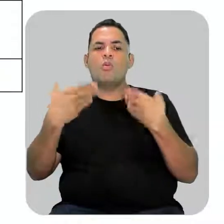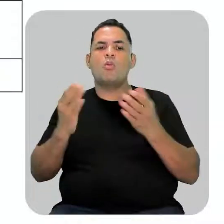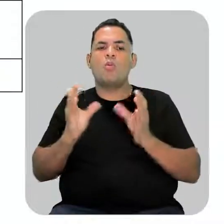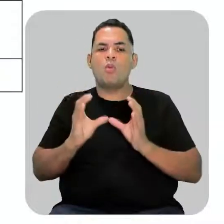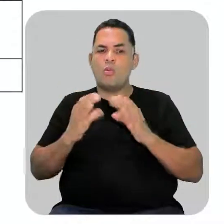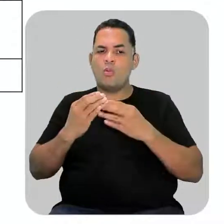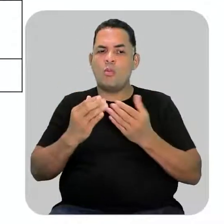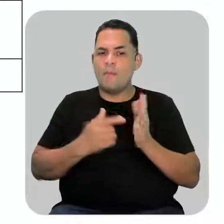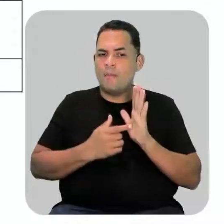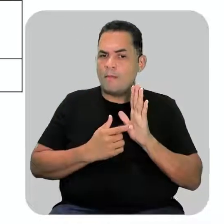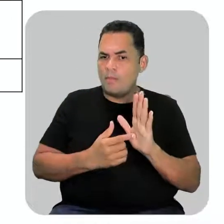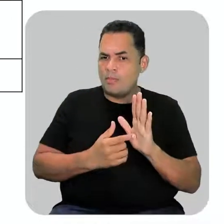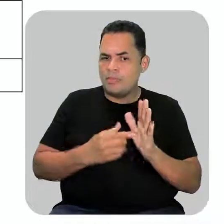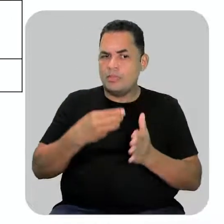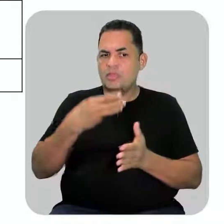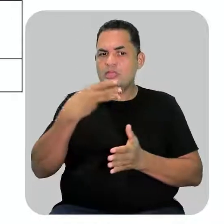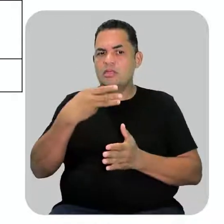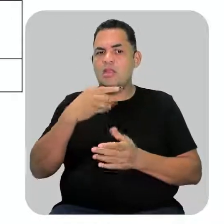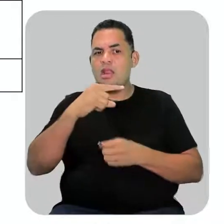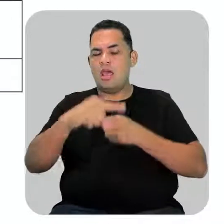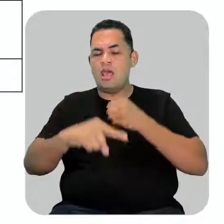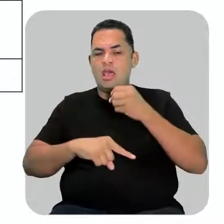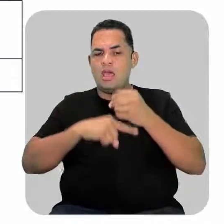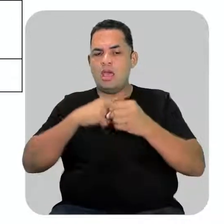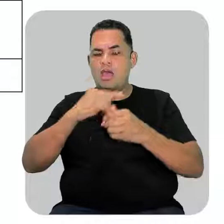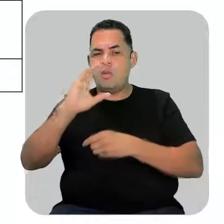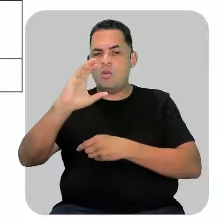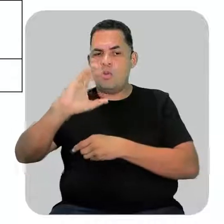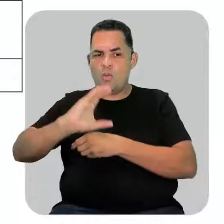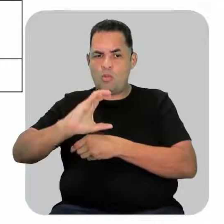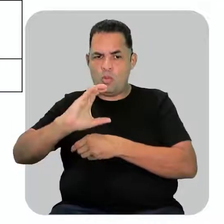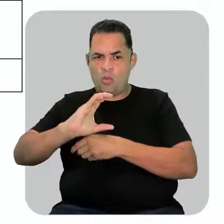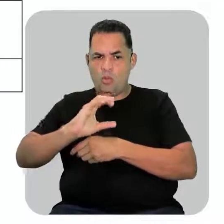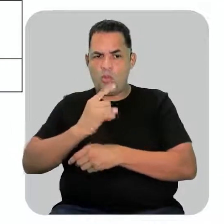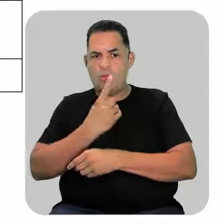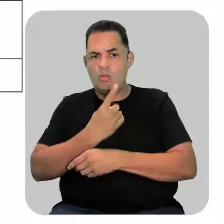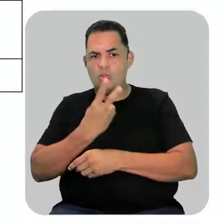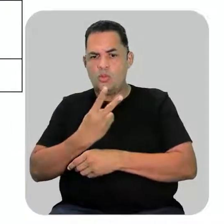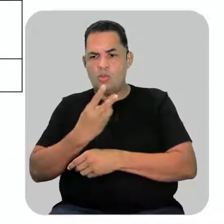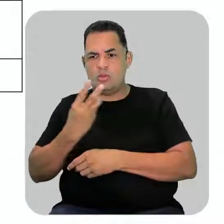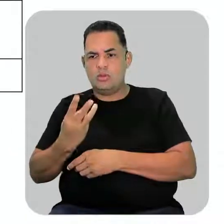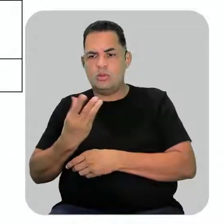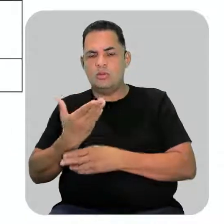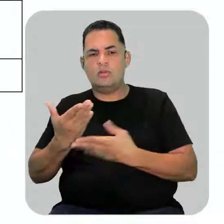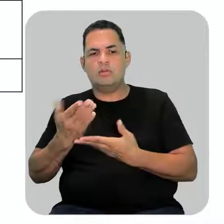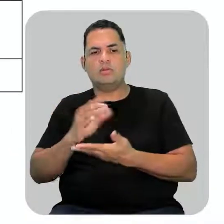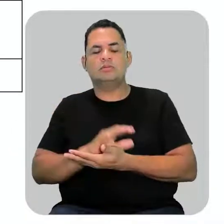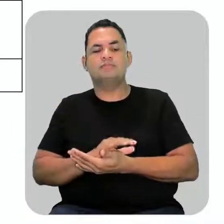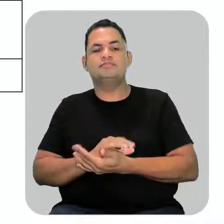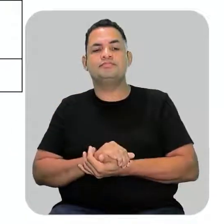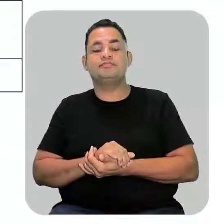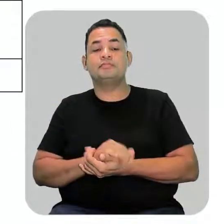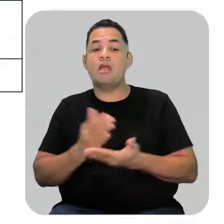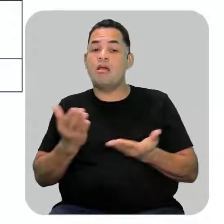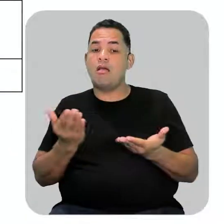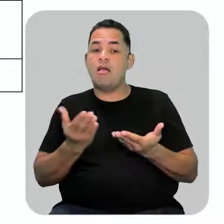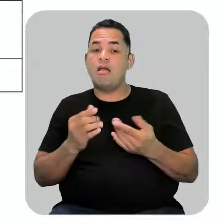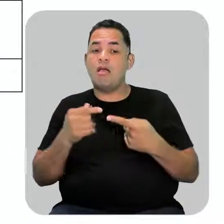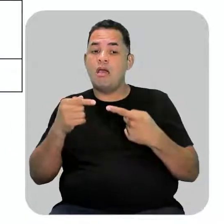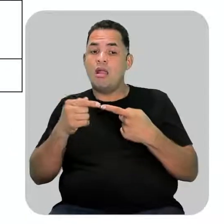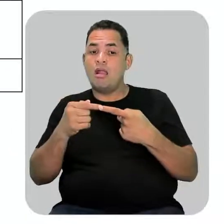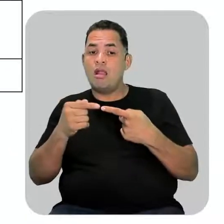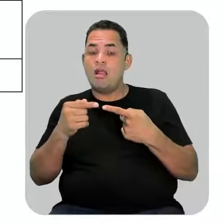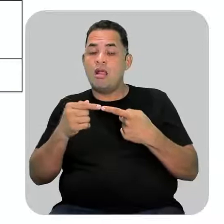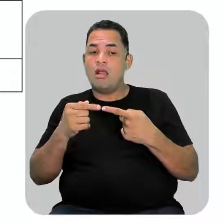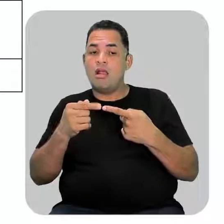grupo apresenta três átomos de carbono, um, dois, três, só que a ligação